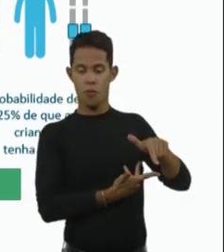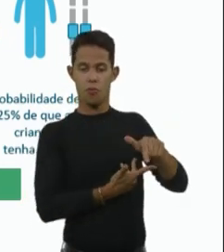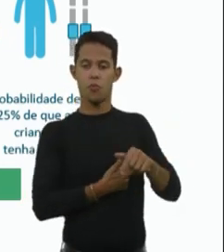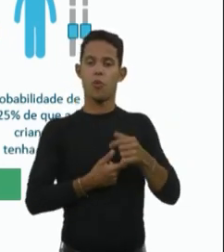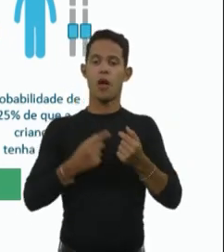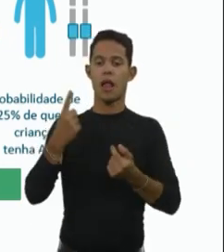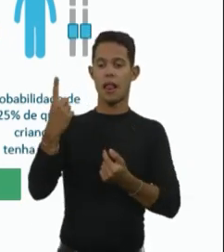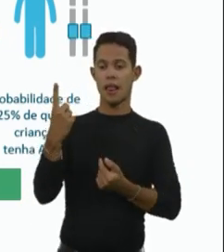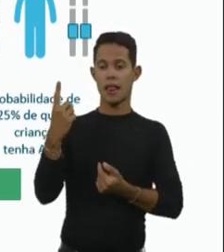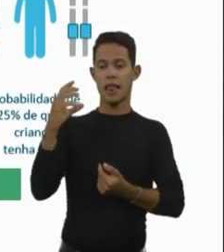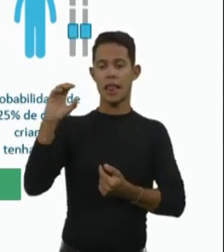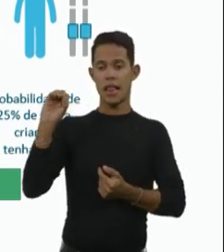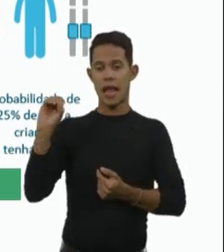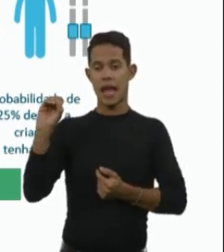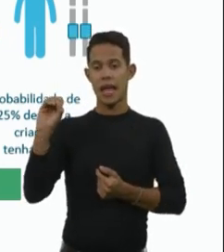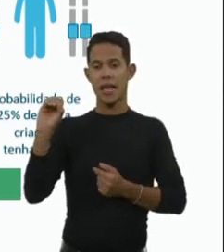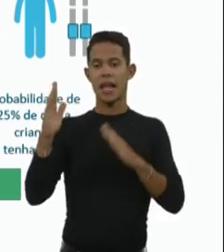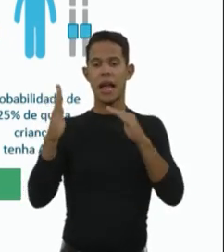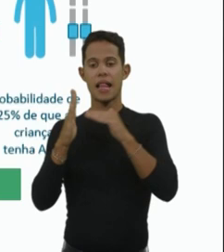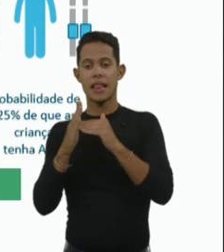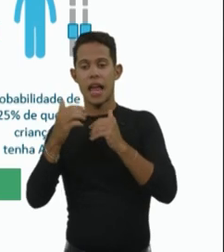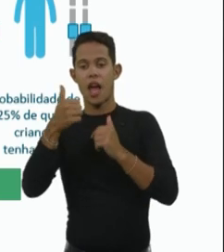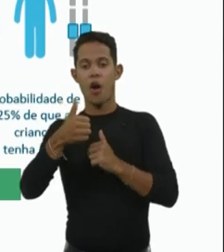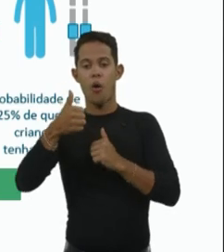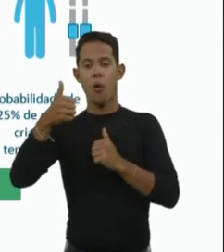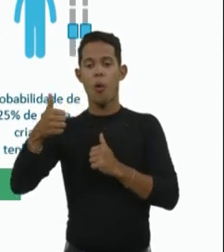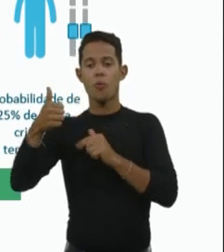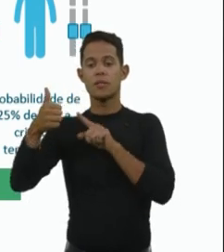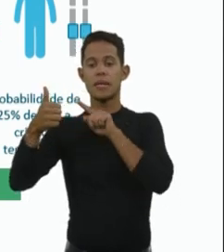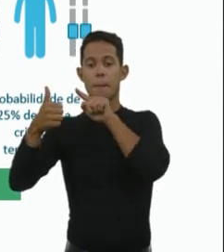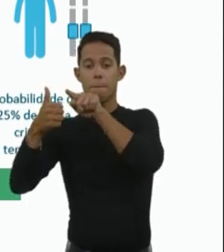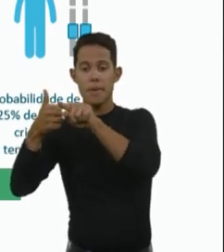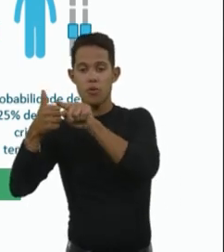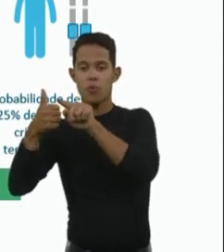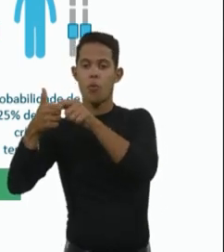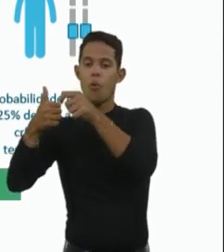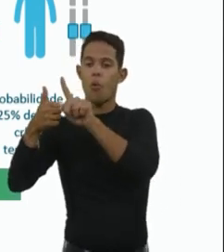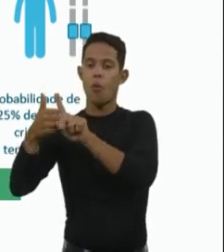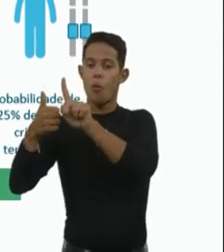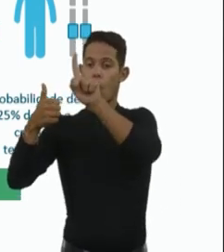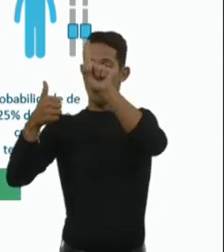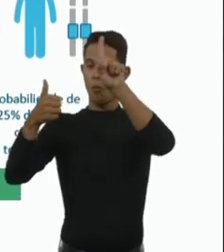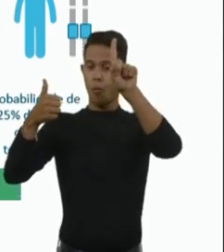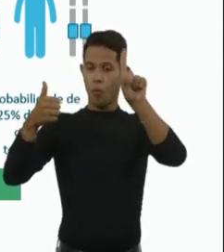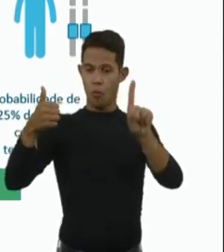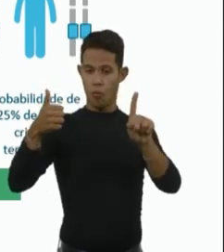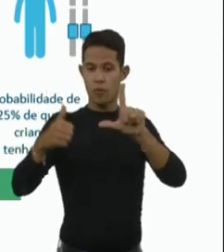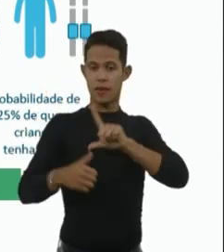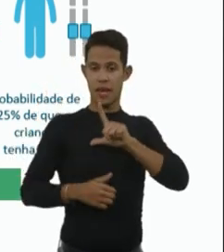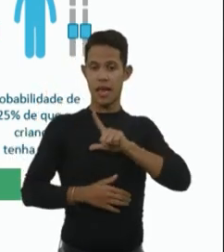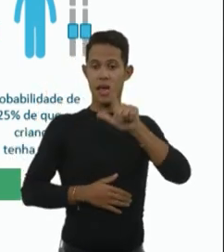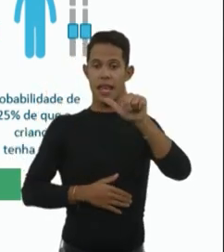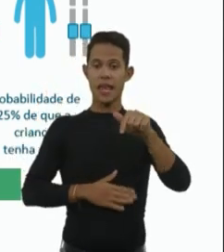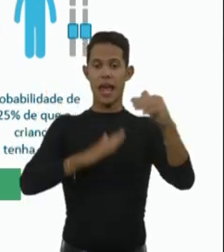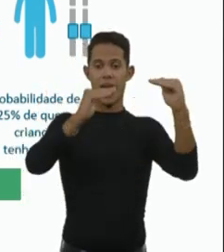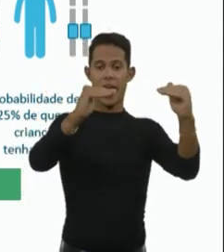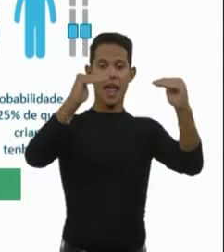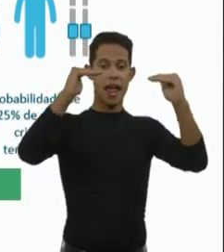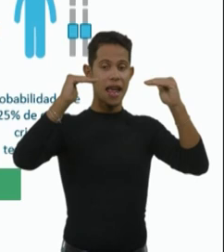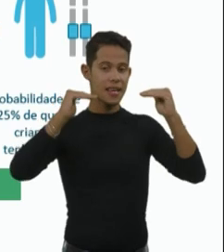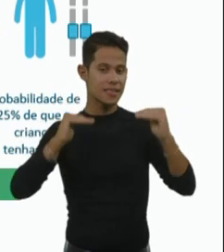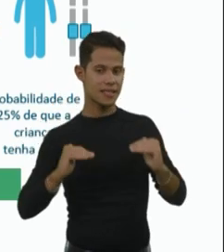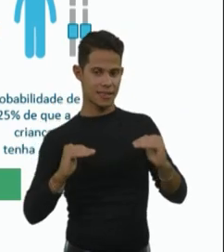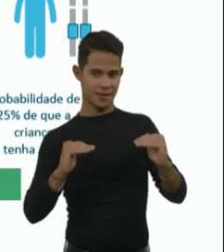dez a onze mil nascidos vivos e ela é uma herança autossômica recessiva. O quer dizer isso? Então,